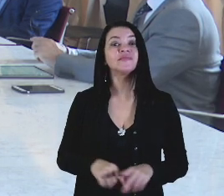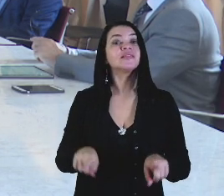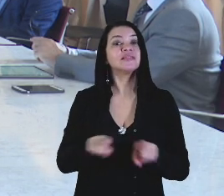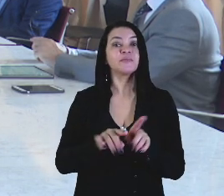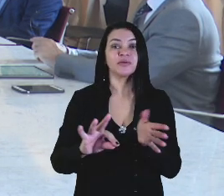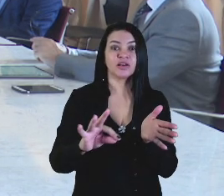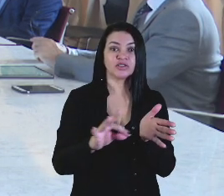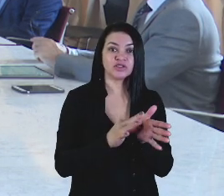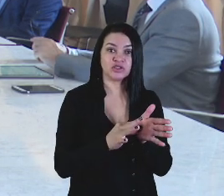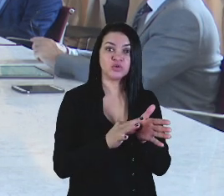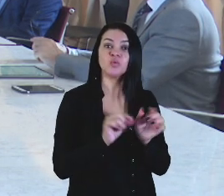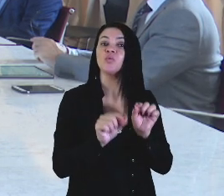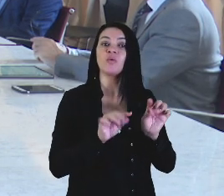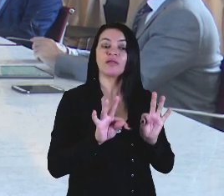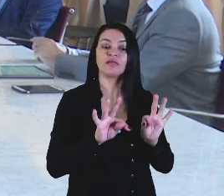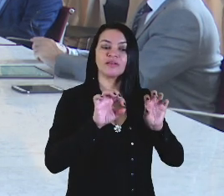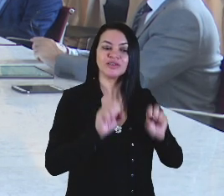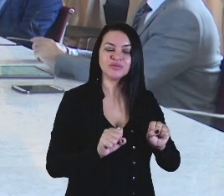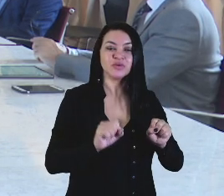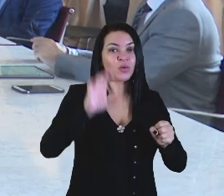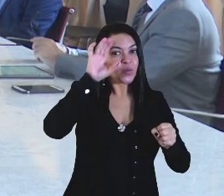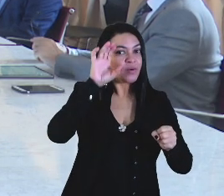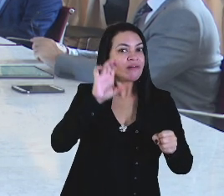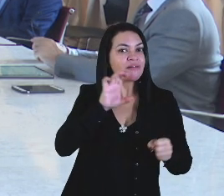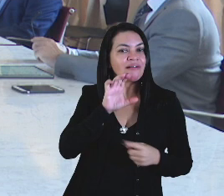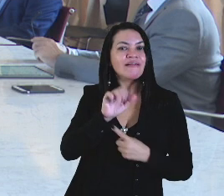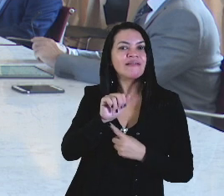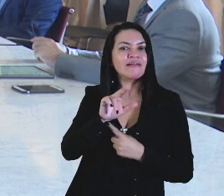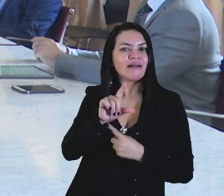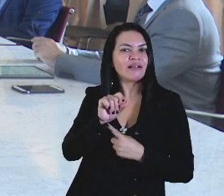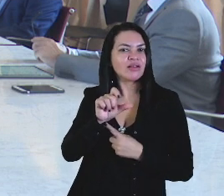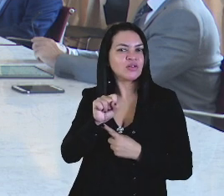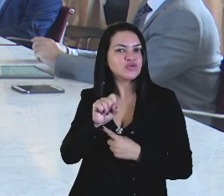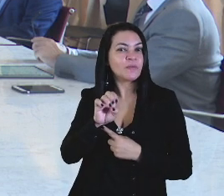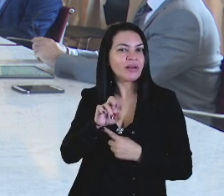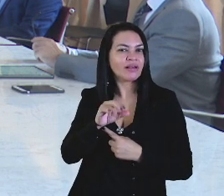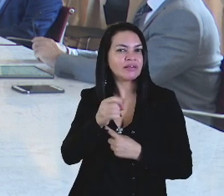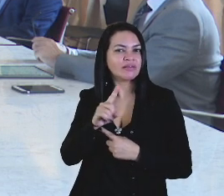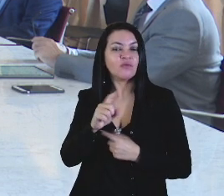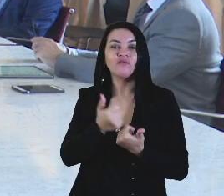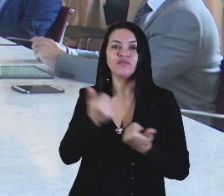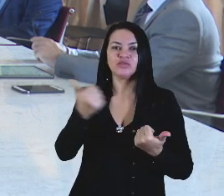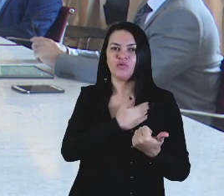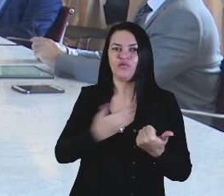Assinam como testemunhas o senhor Carlos Brandão, vice-governador do estado.